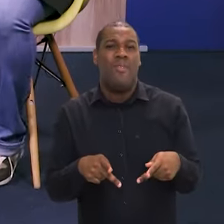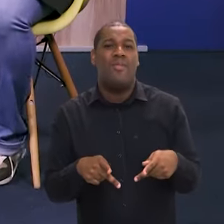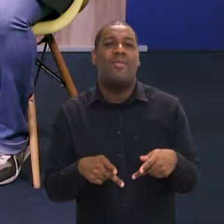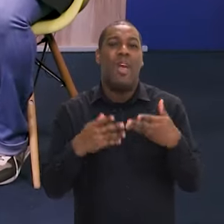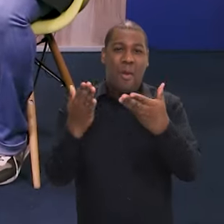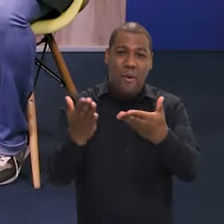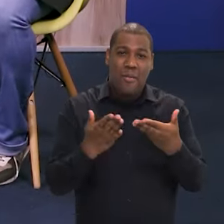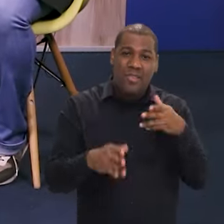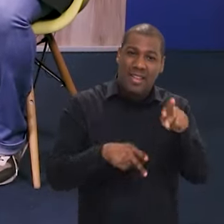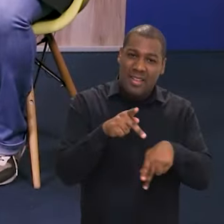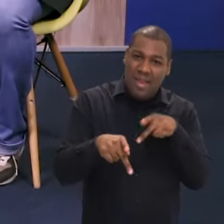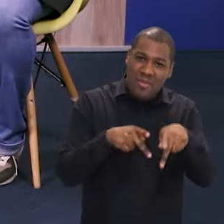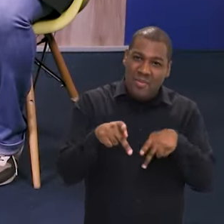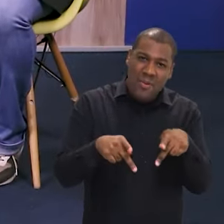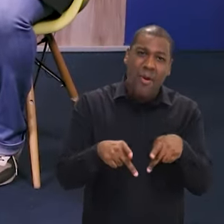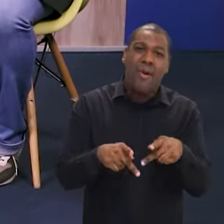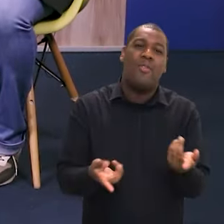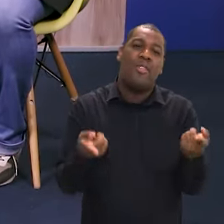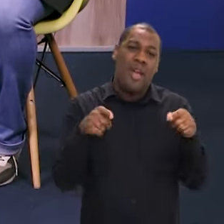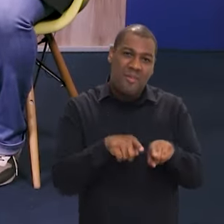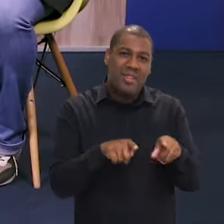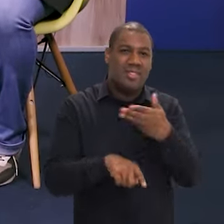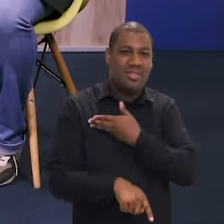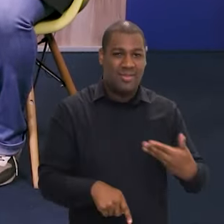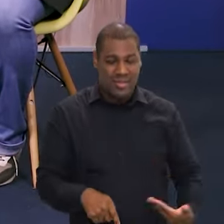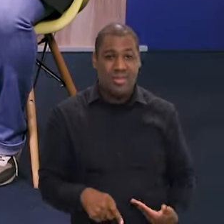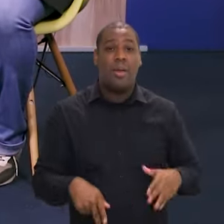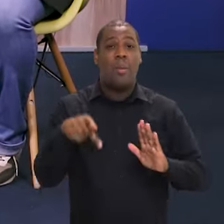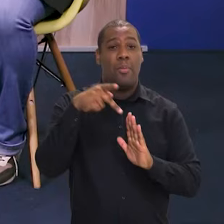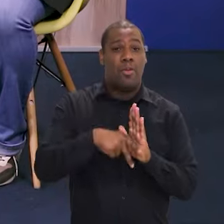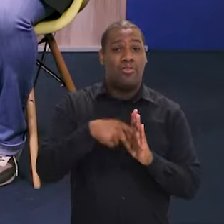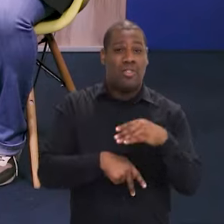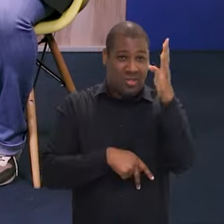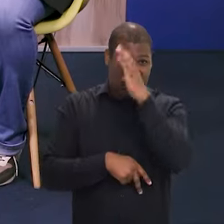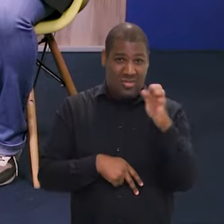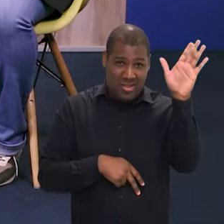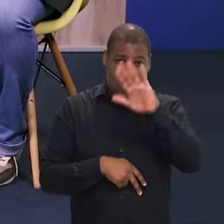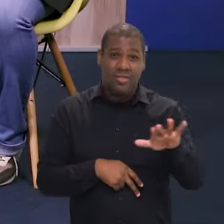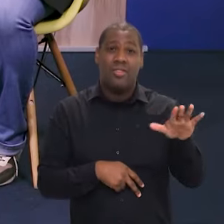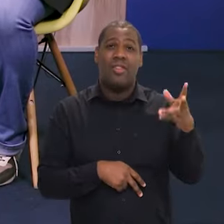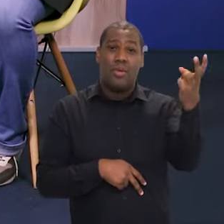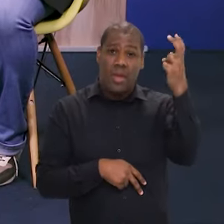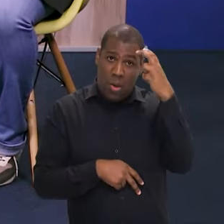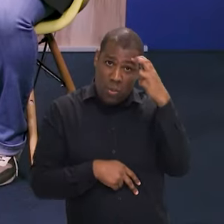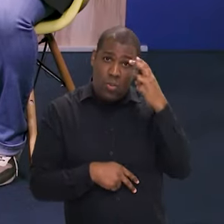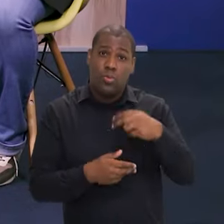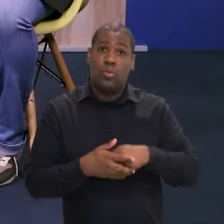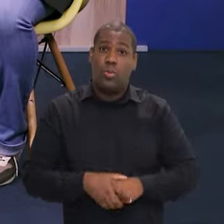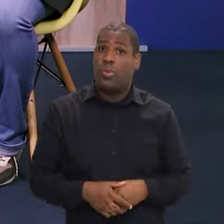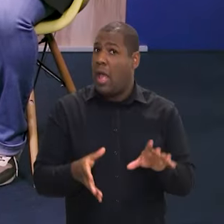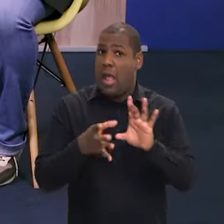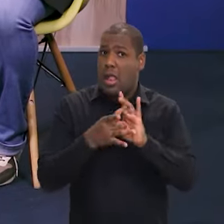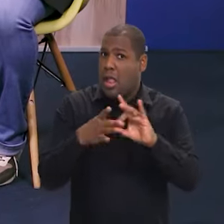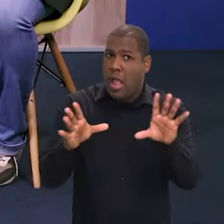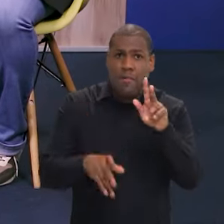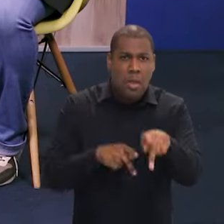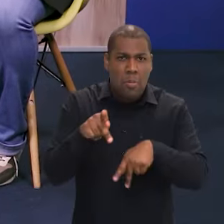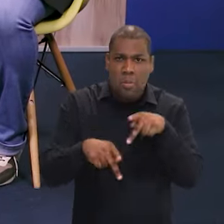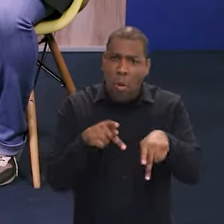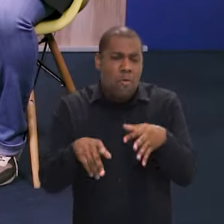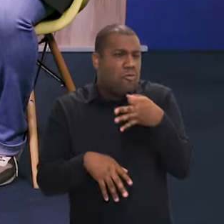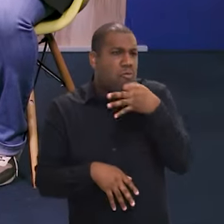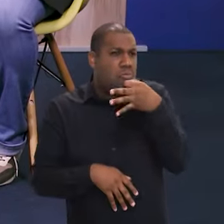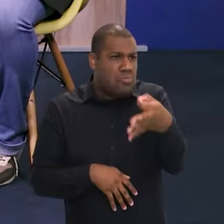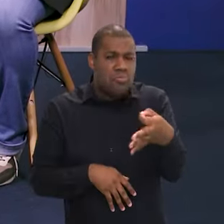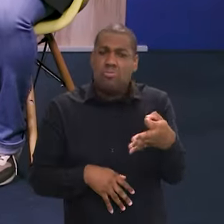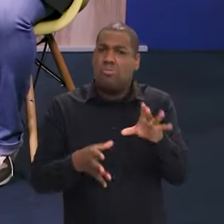perto, não só na conferência que vocês querem ouvir, o Plano Nacional de Cultura também está com uma consulta pública aberta, não é isso? Faça um chamado